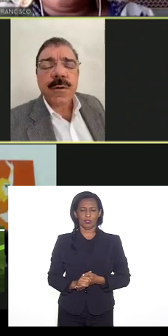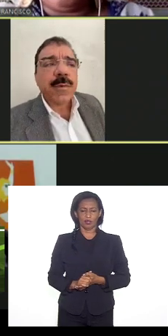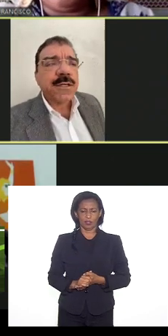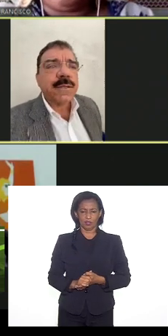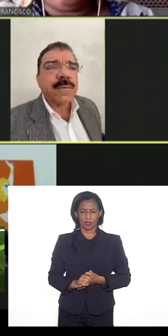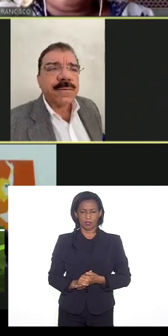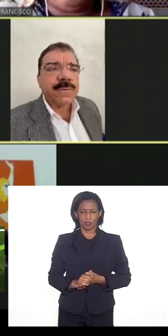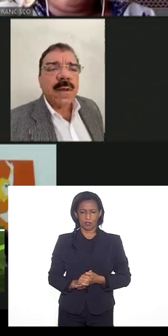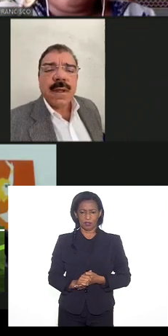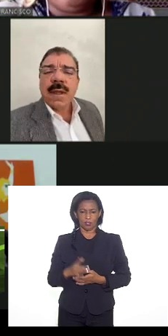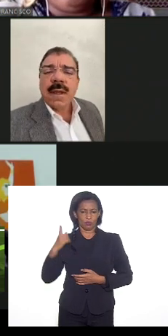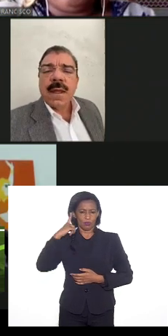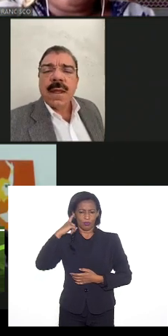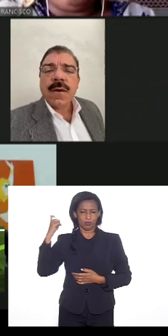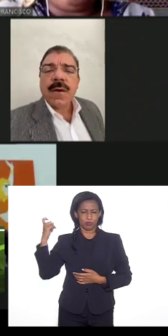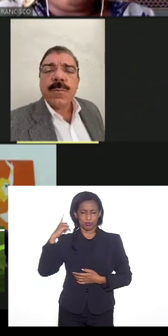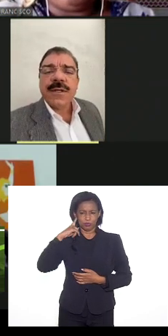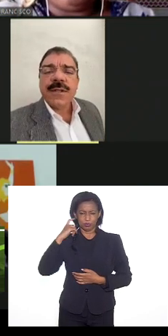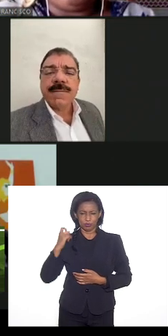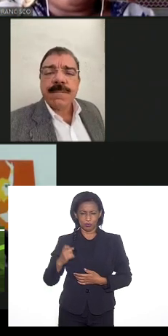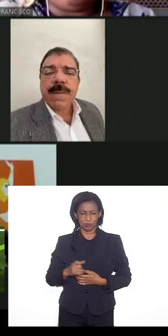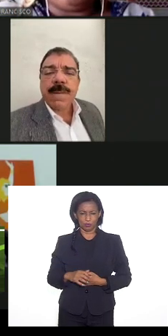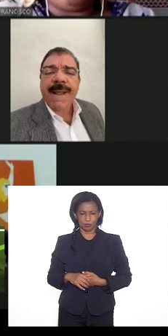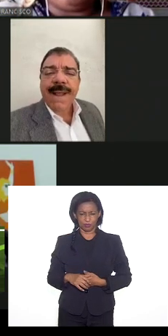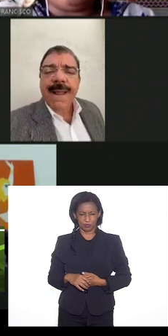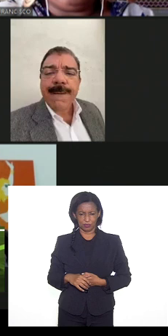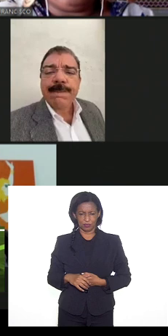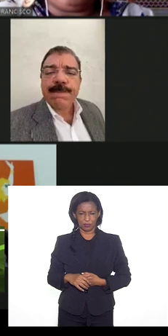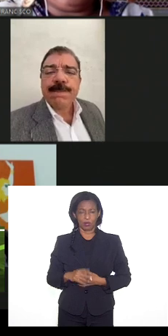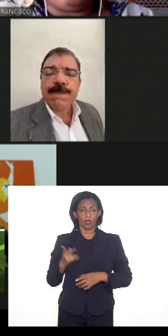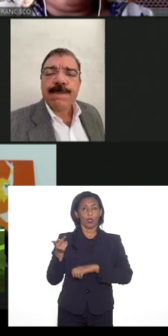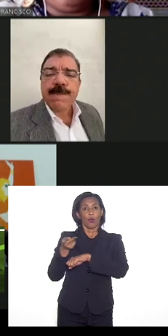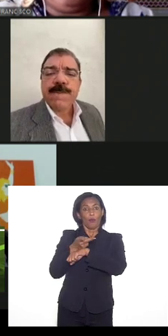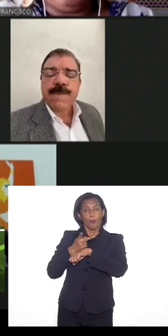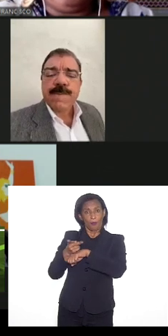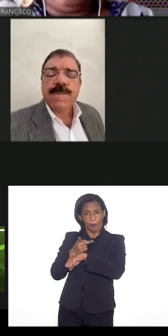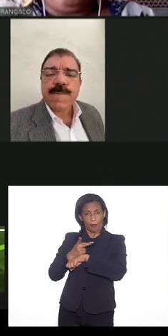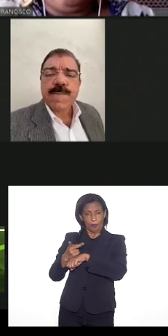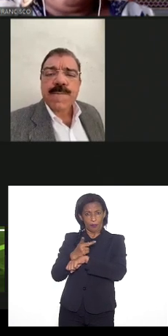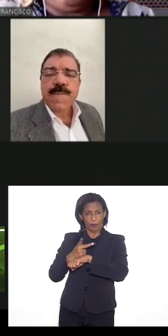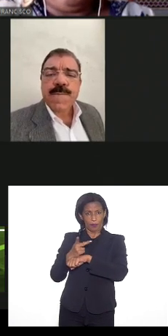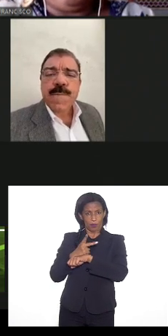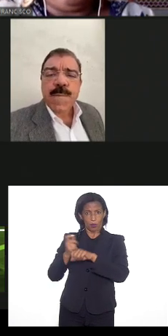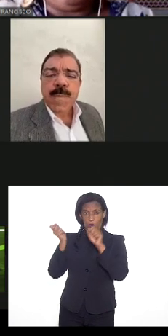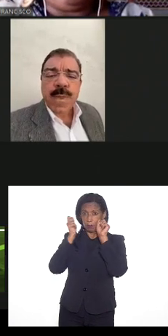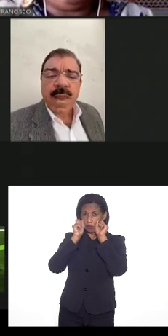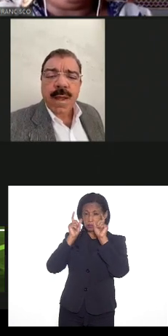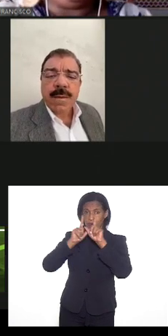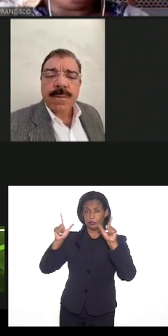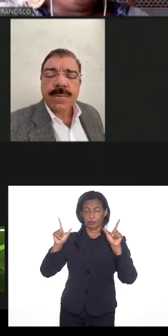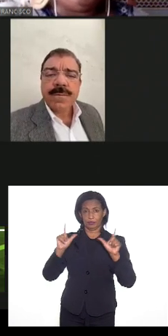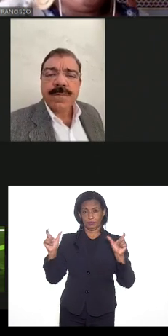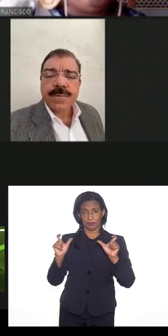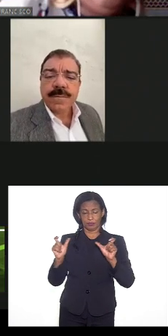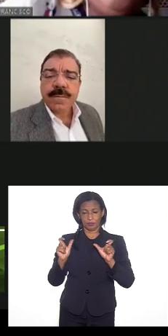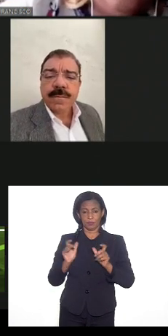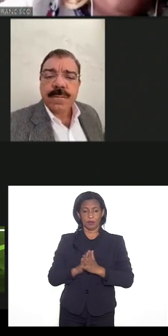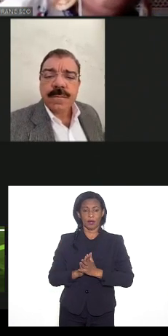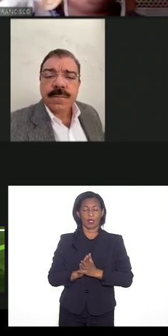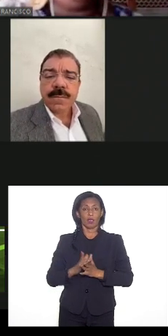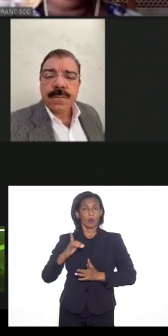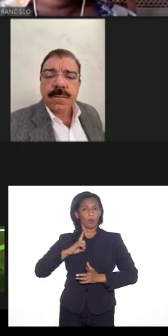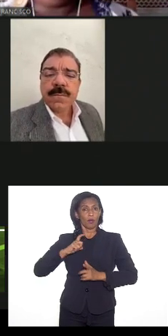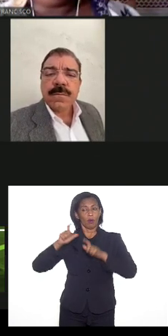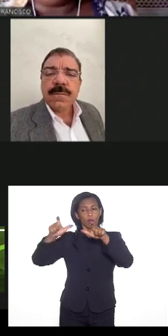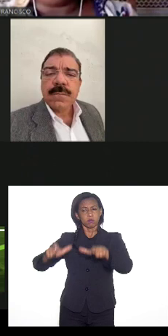procuramos alertar diversas lideranças porque lideranças